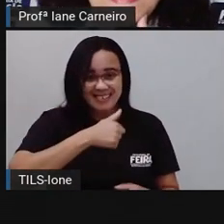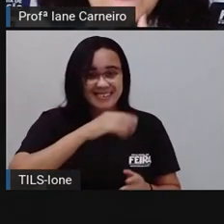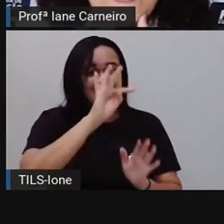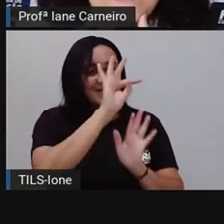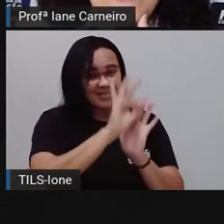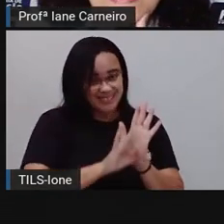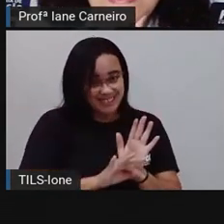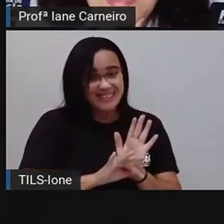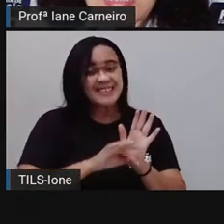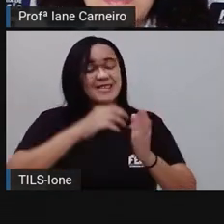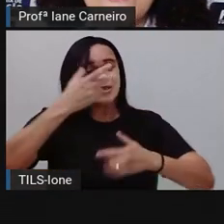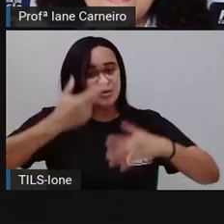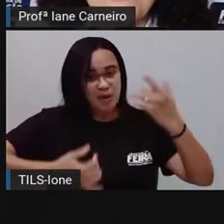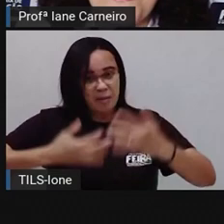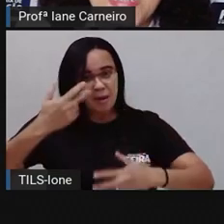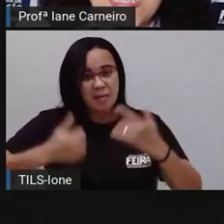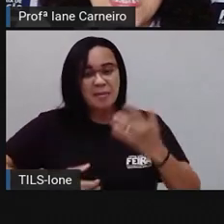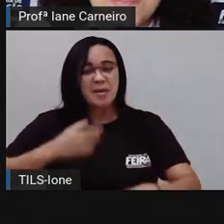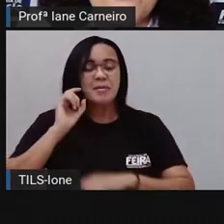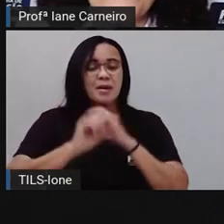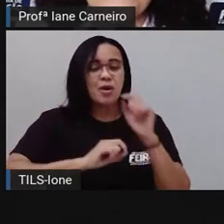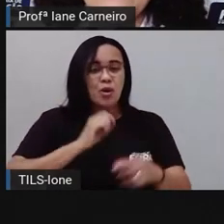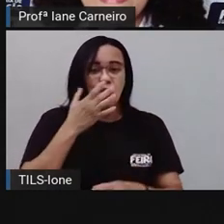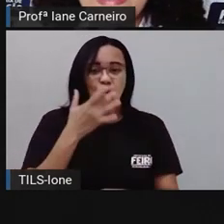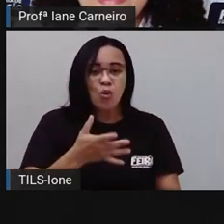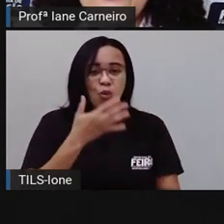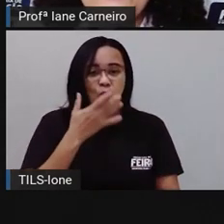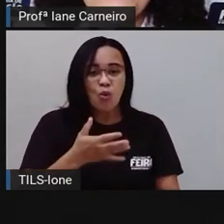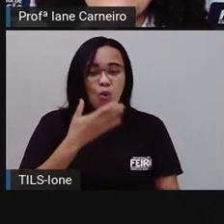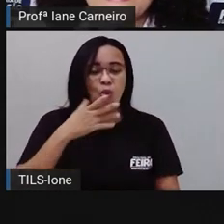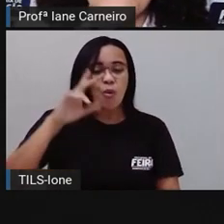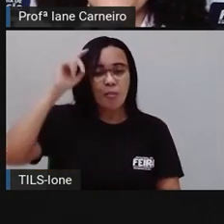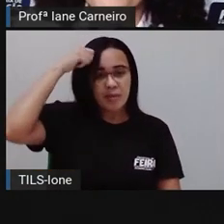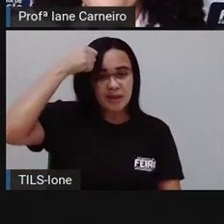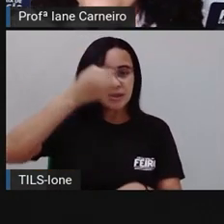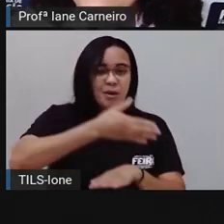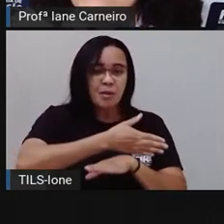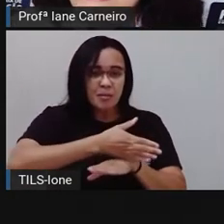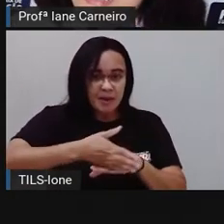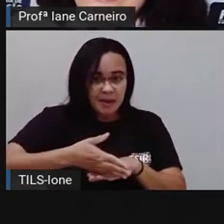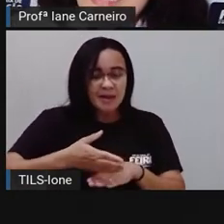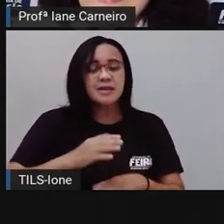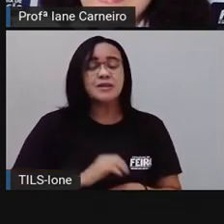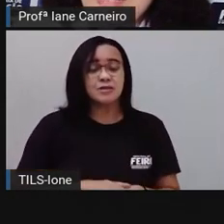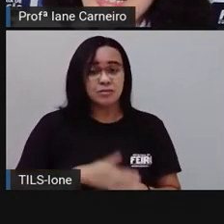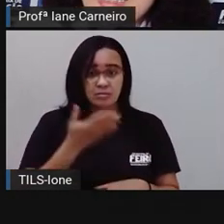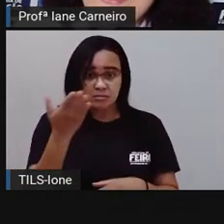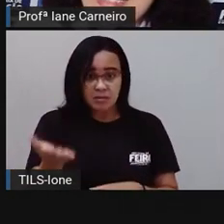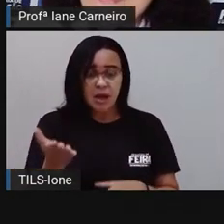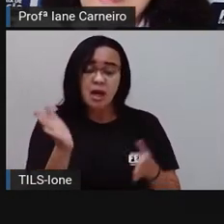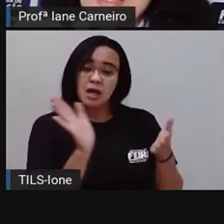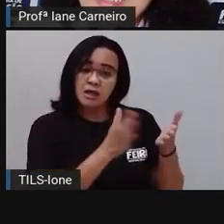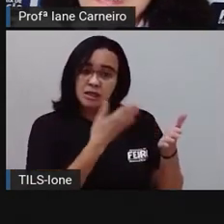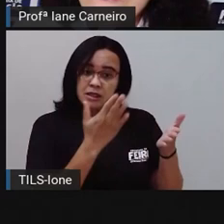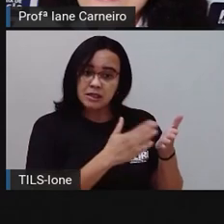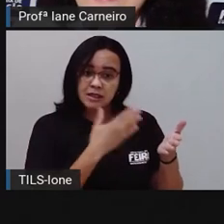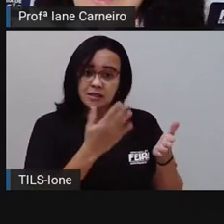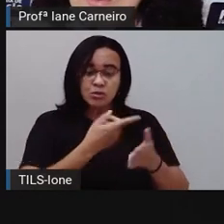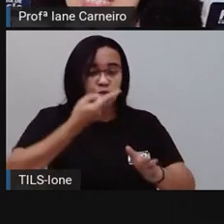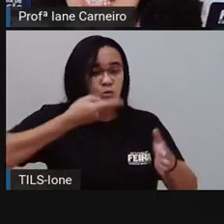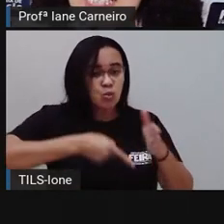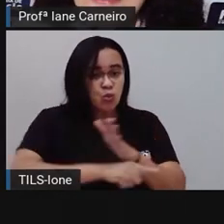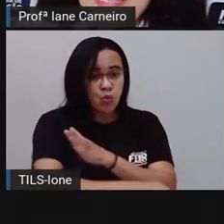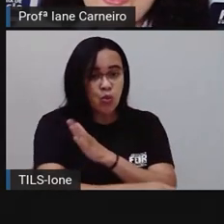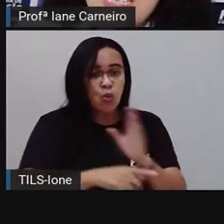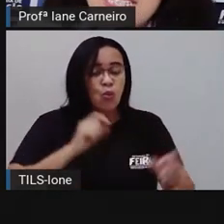falando, as cores neutras, o branco, o preto, né? E esse livro ele vem falando, explorando as